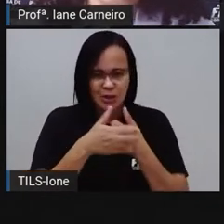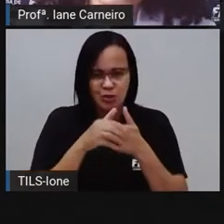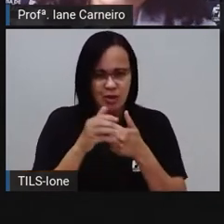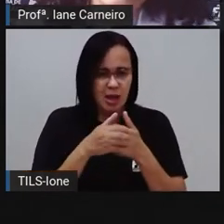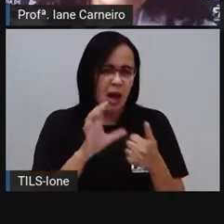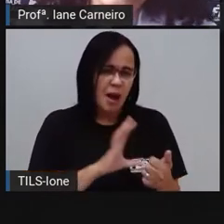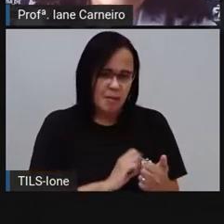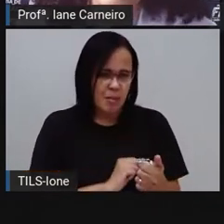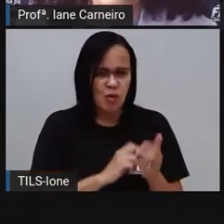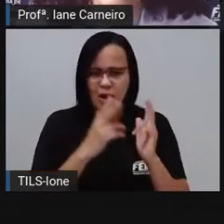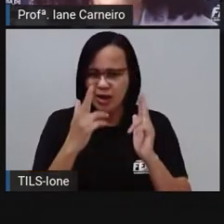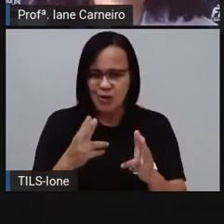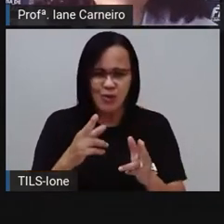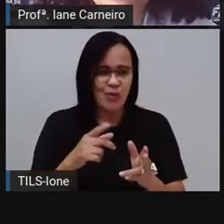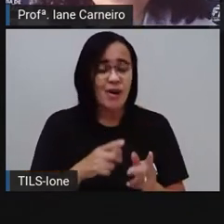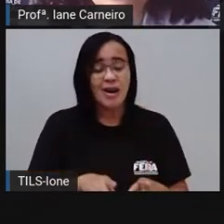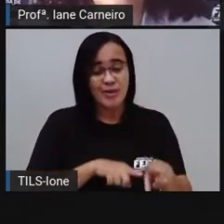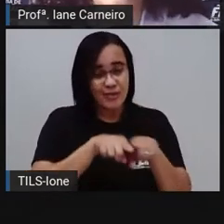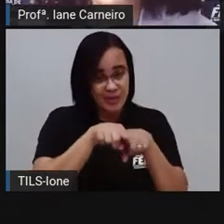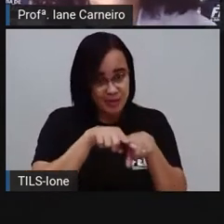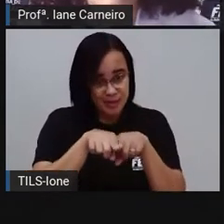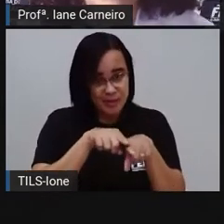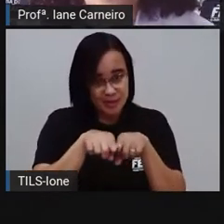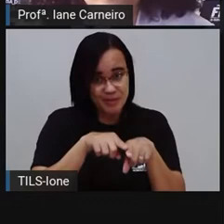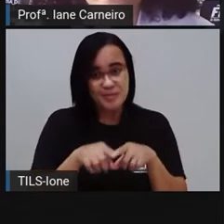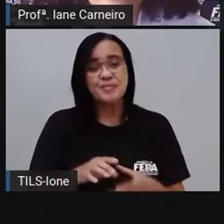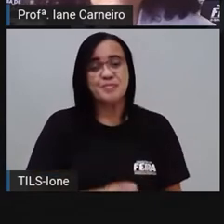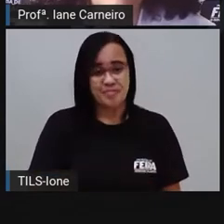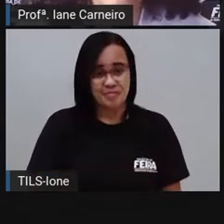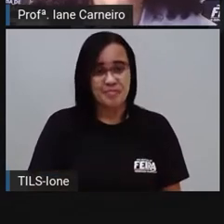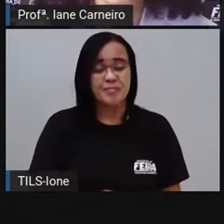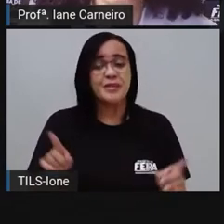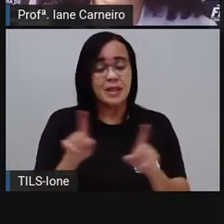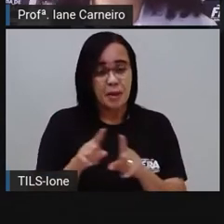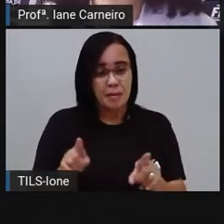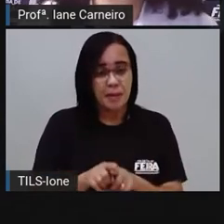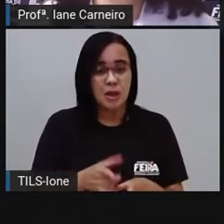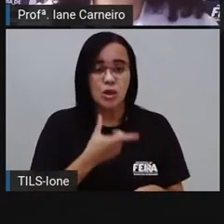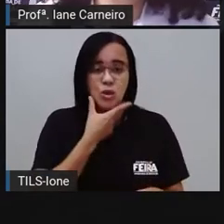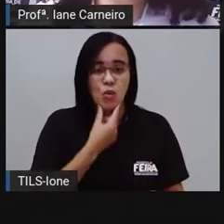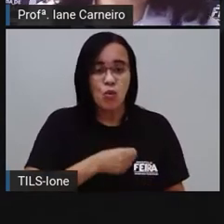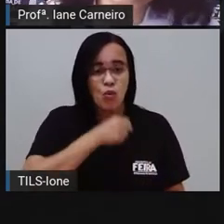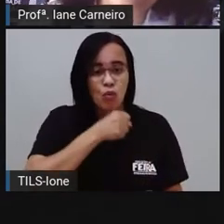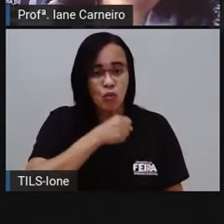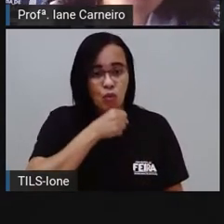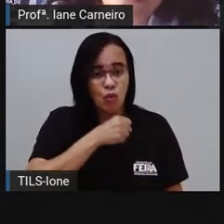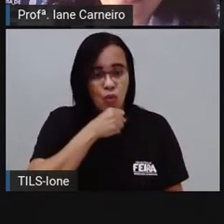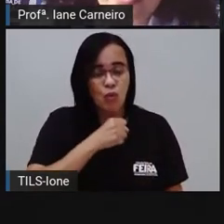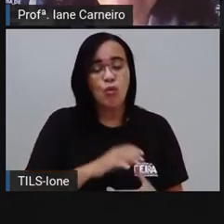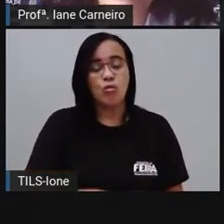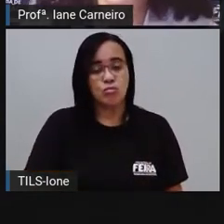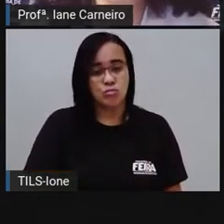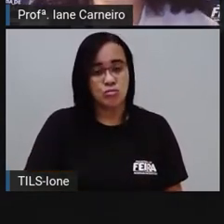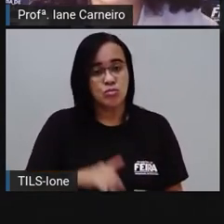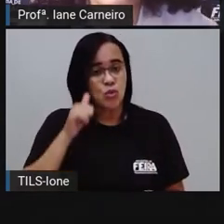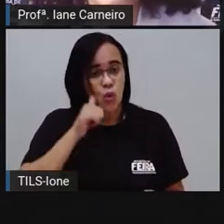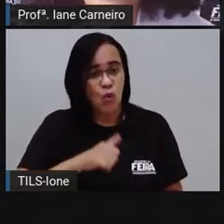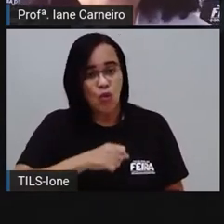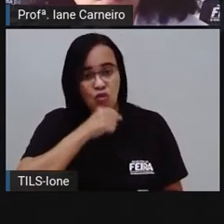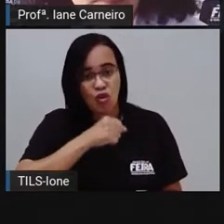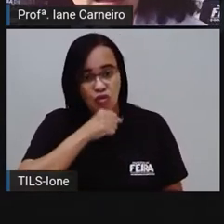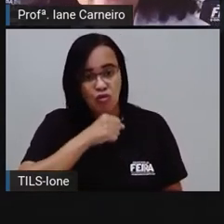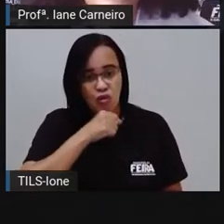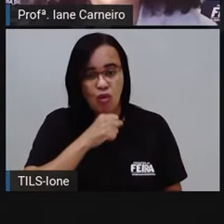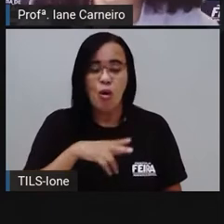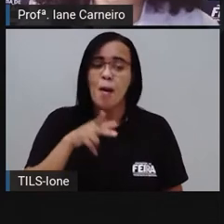Nós temos também aqui a figura do avô e da avó, né? O avô que é o pai da nossa mãe ou o pai do